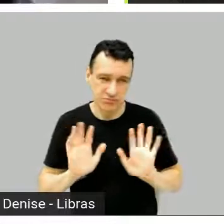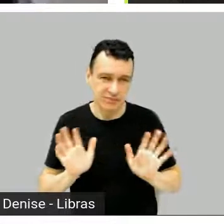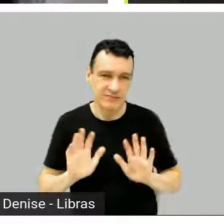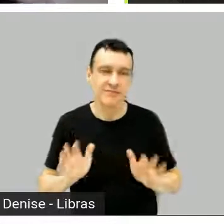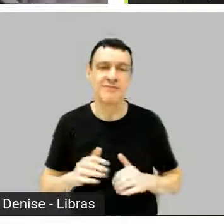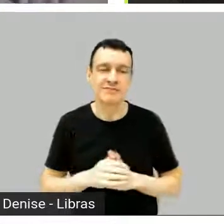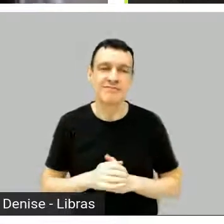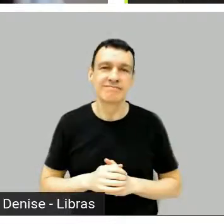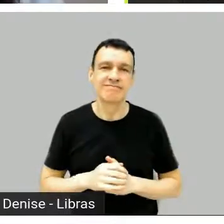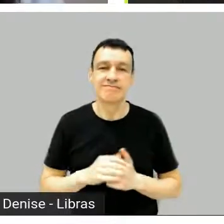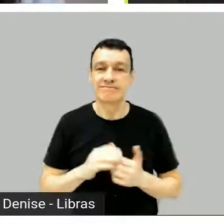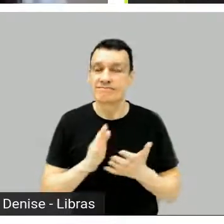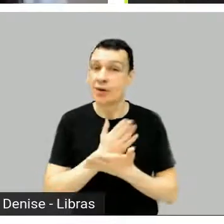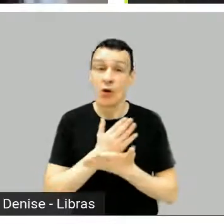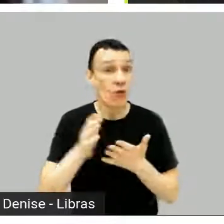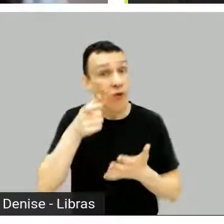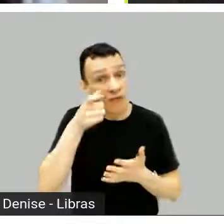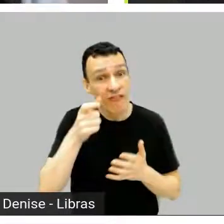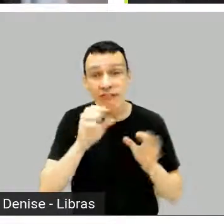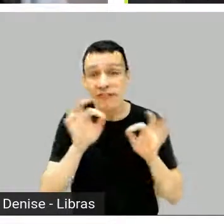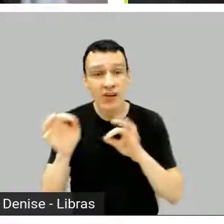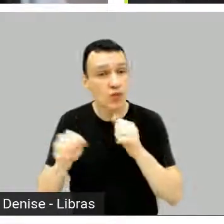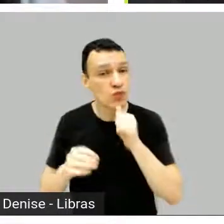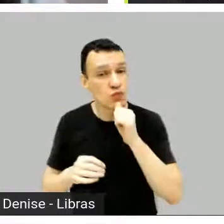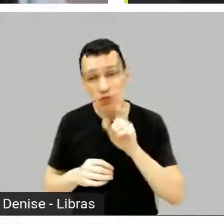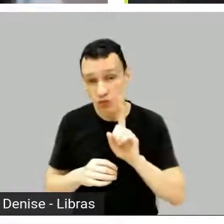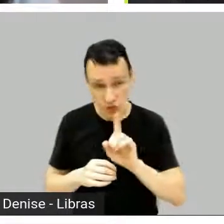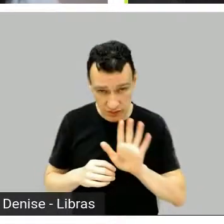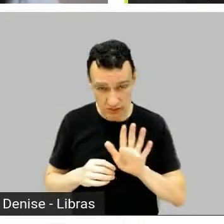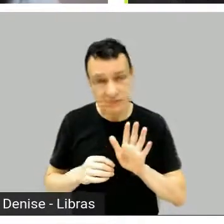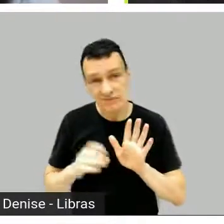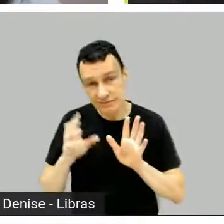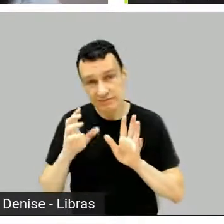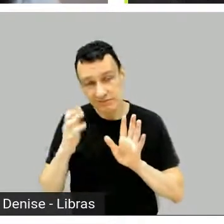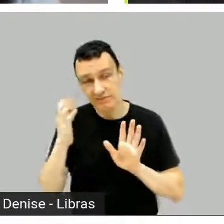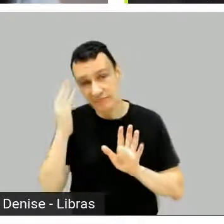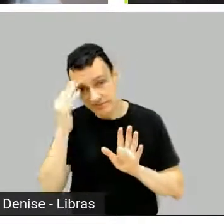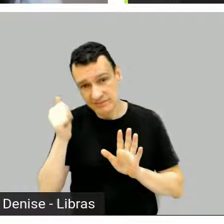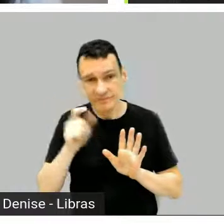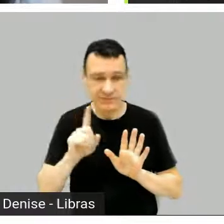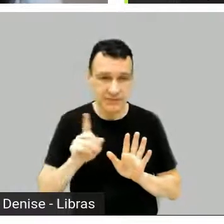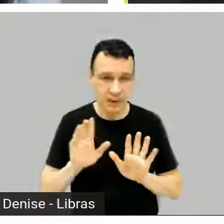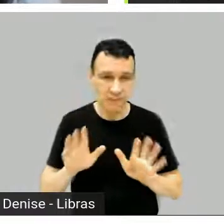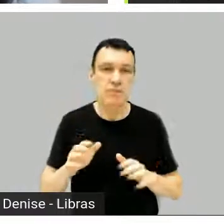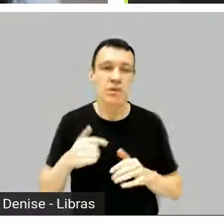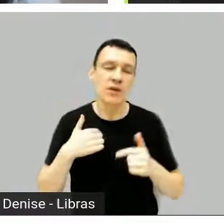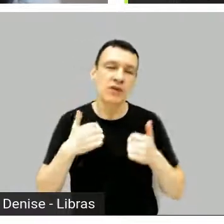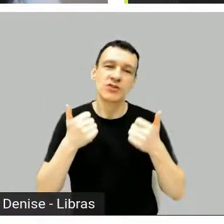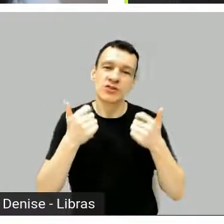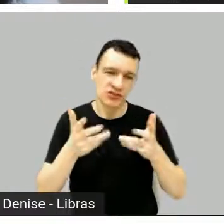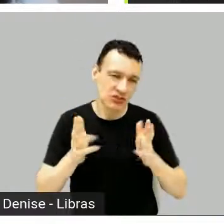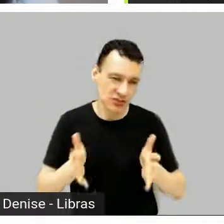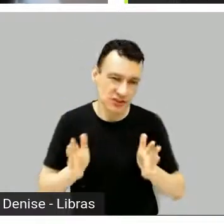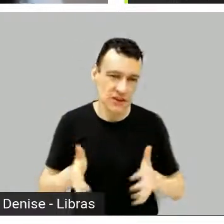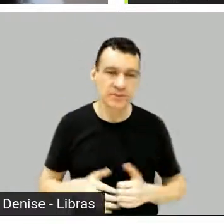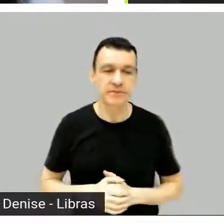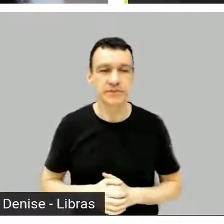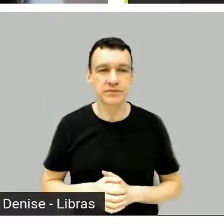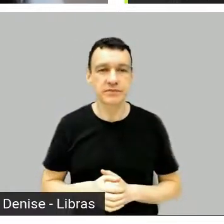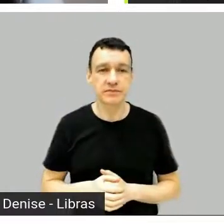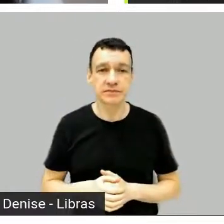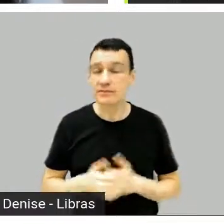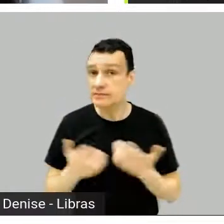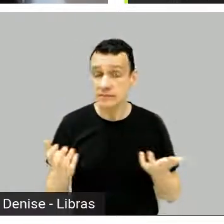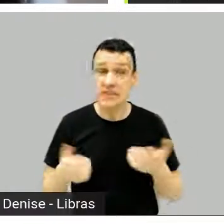assistiu aí algumas, talvez, entenda qual que foi, porque eu cantei essa bola, mas, é, custou 30